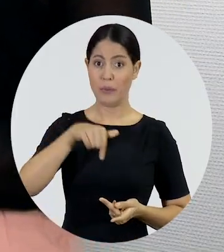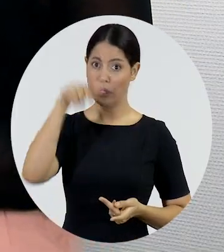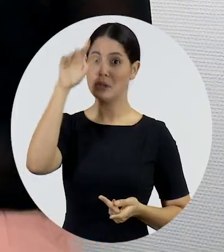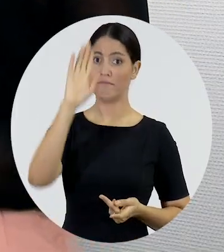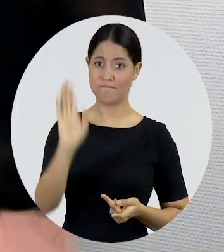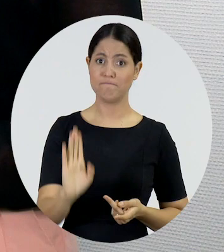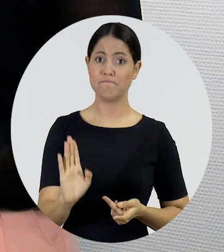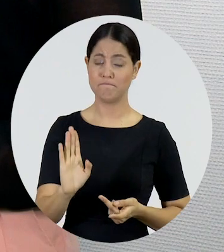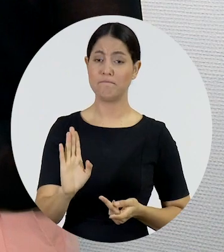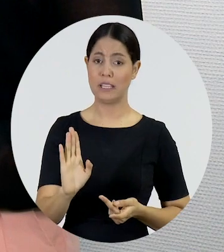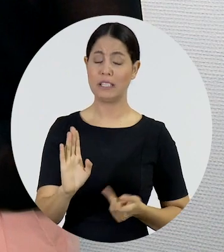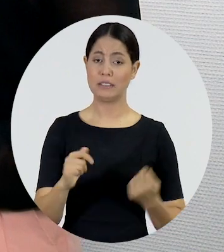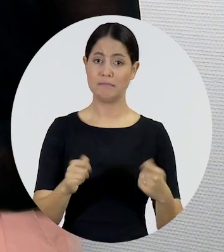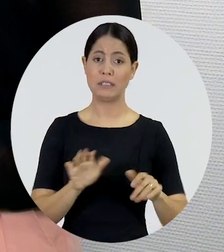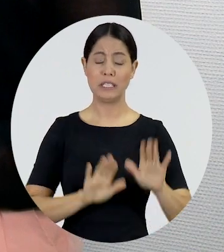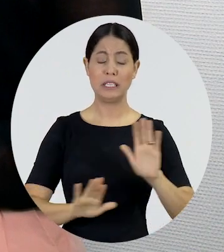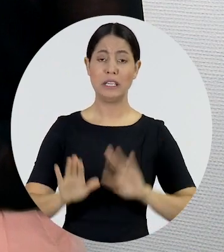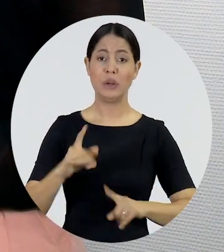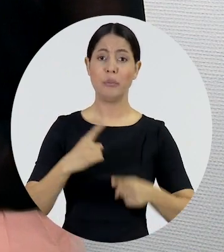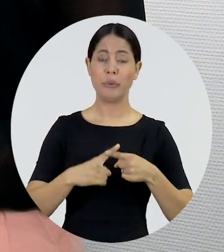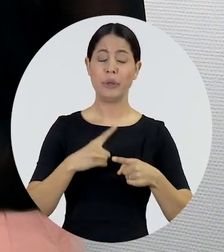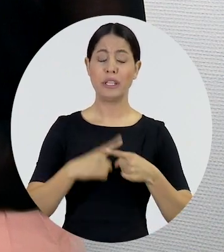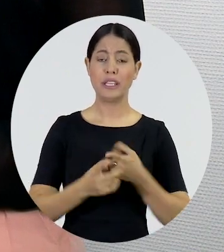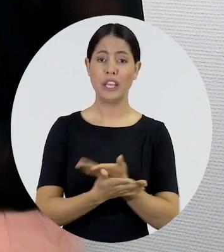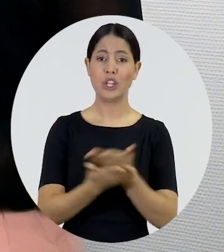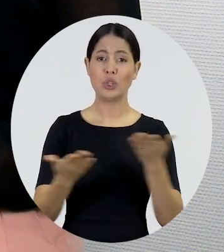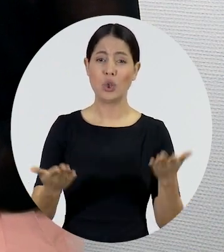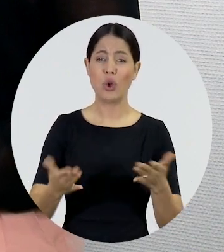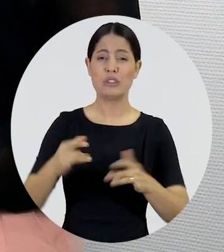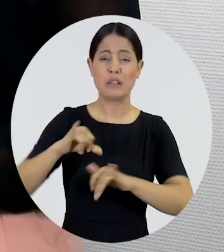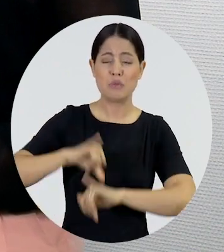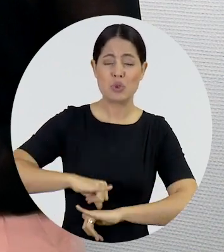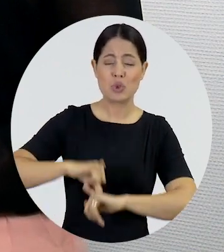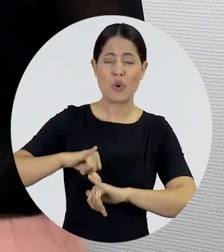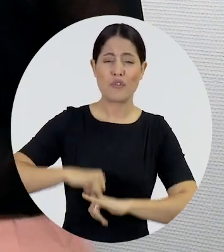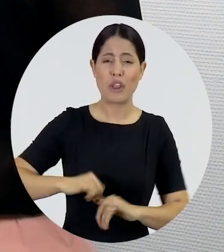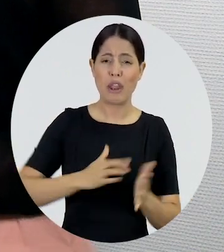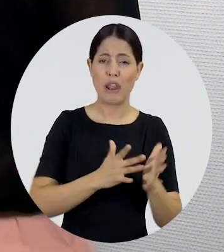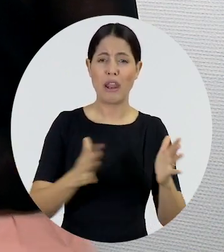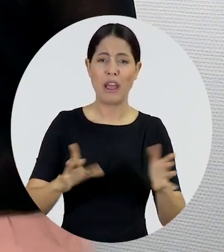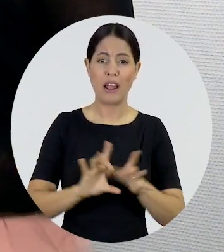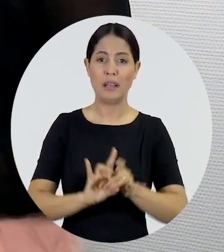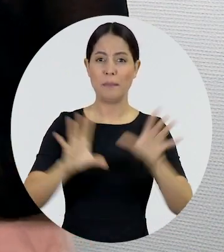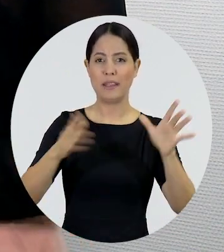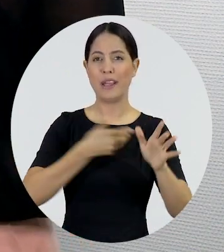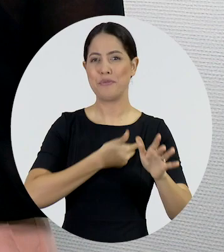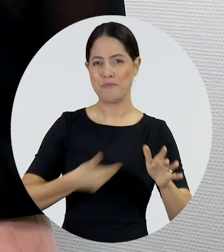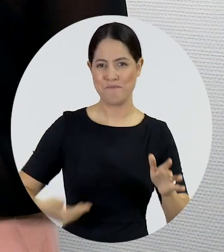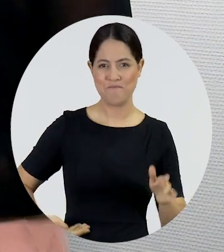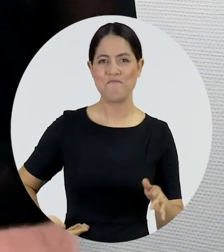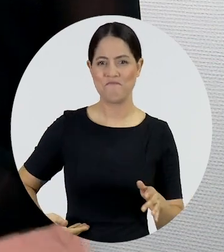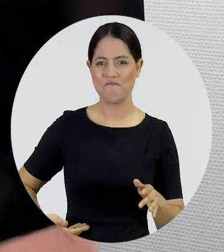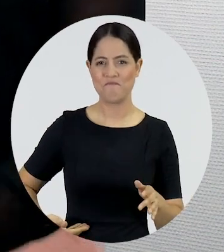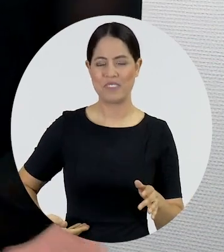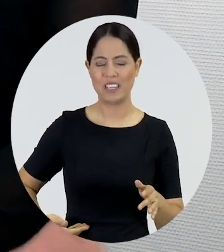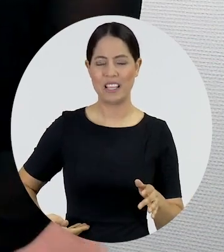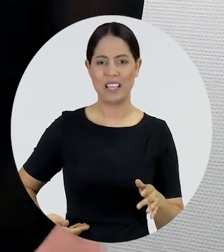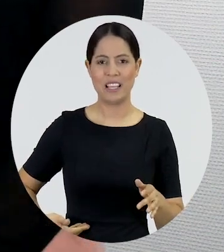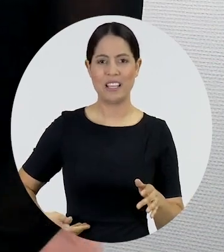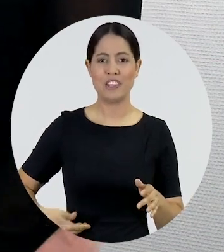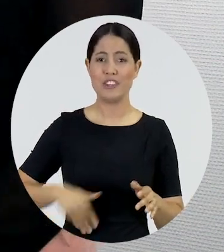como há muito não se via, nós estamos sofrendo um processo de garroteamento das liberdades públicas, de